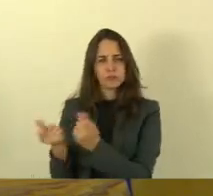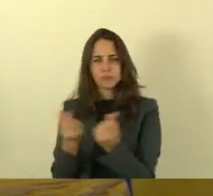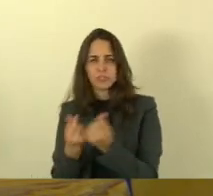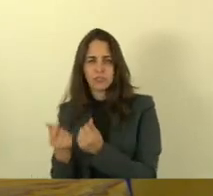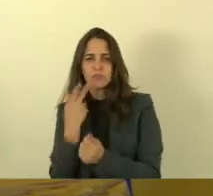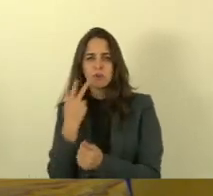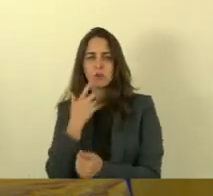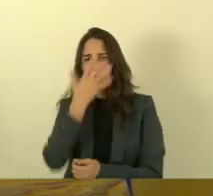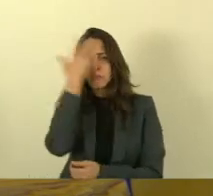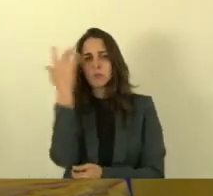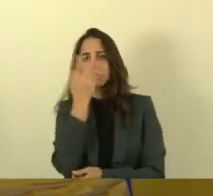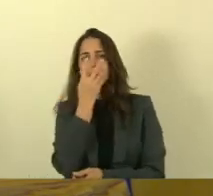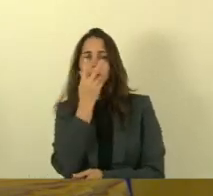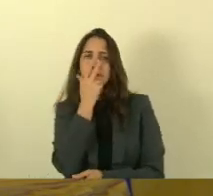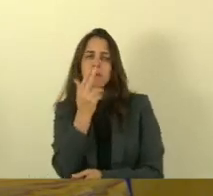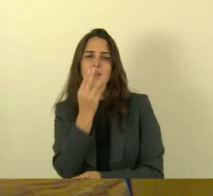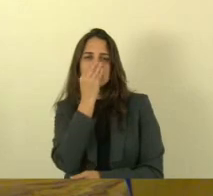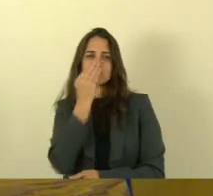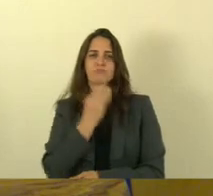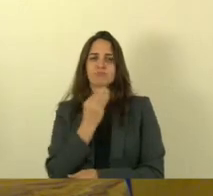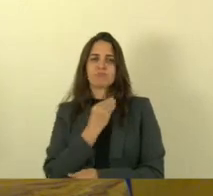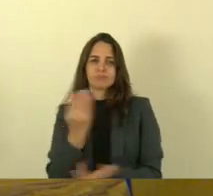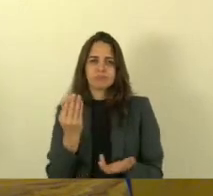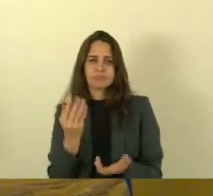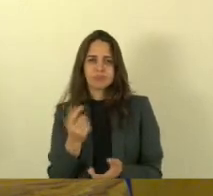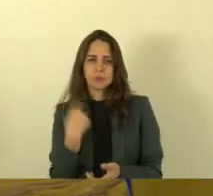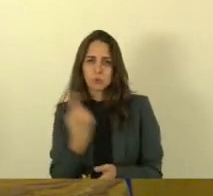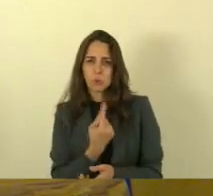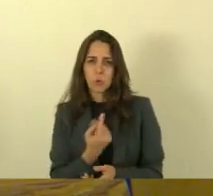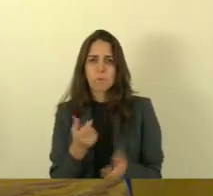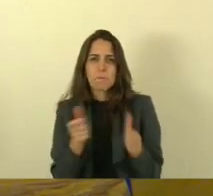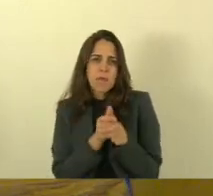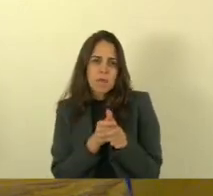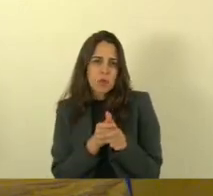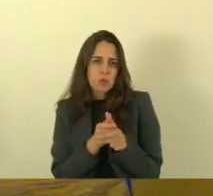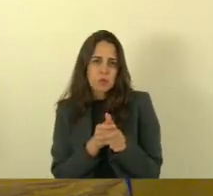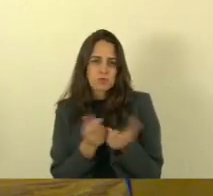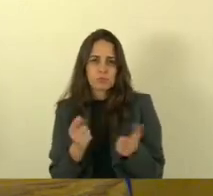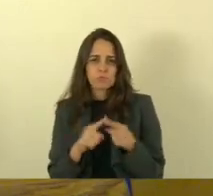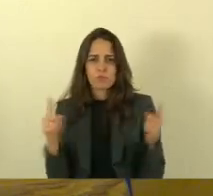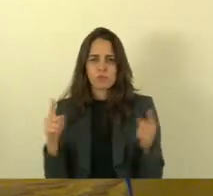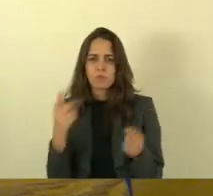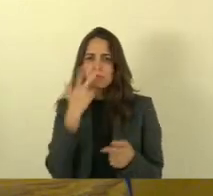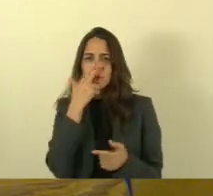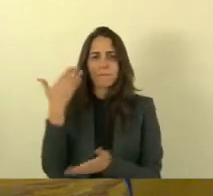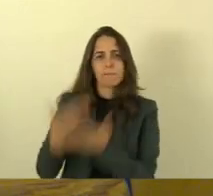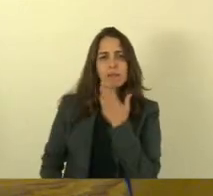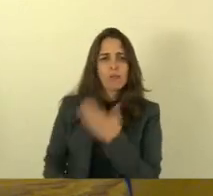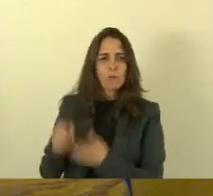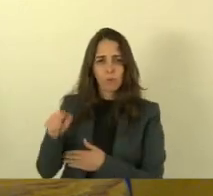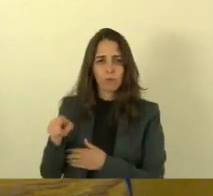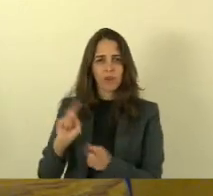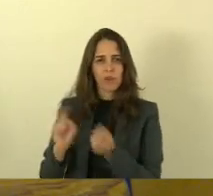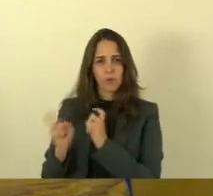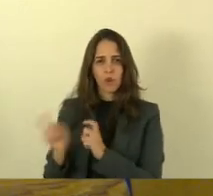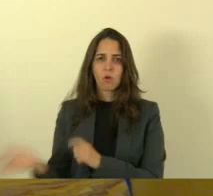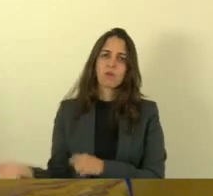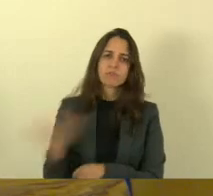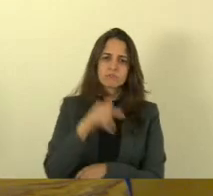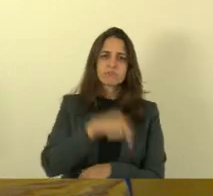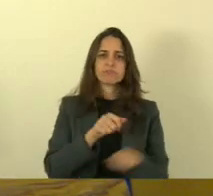somos uma minoria aguerrida e o que perdemos na comissão de finanças levamos ao plenário dessa casa